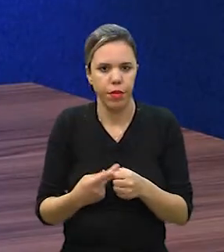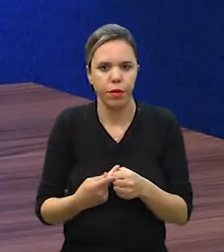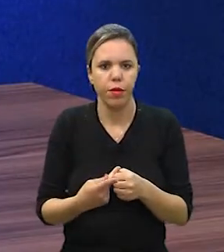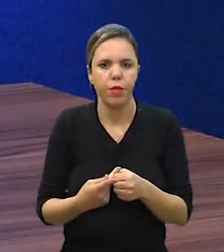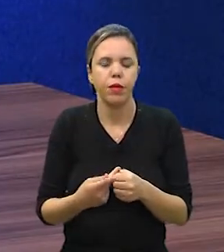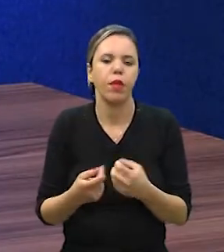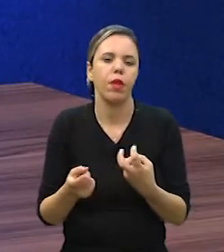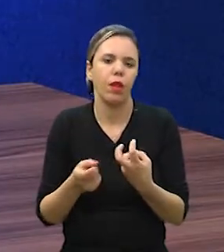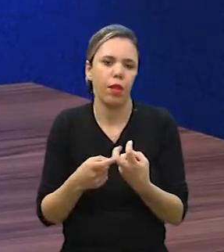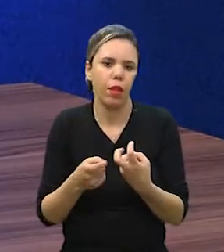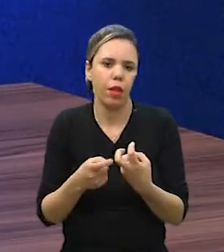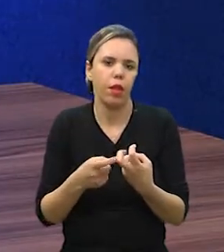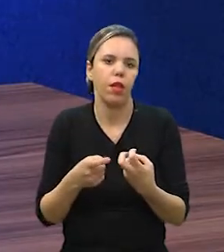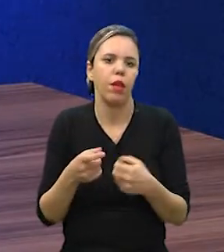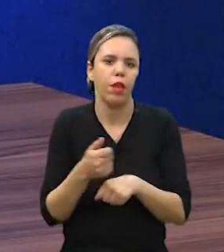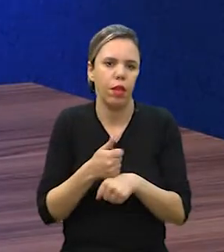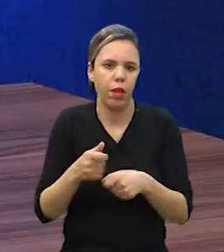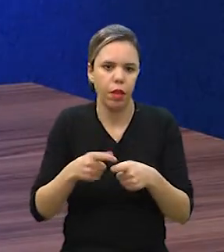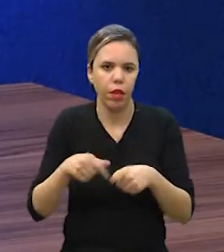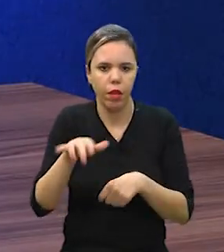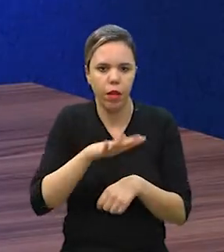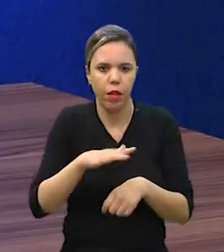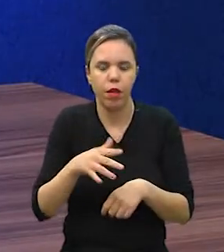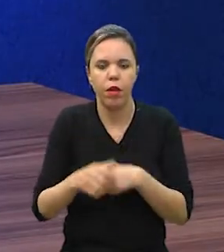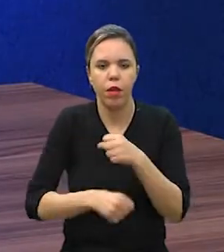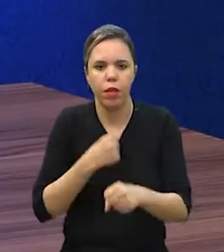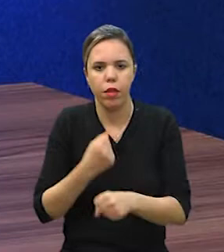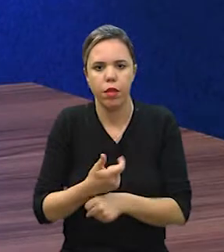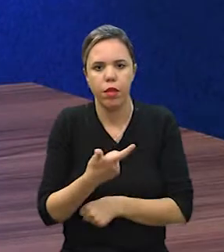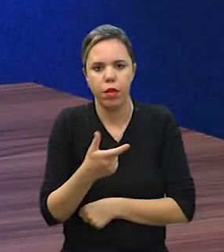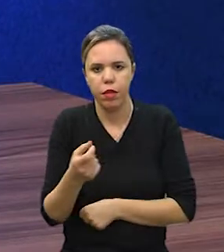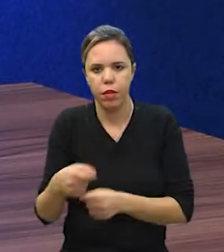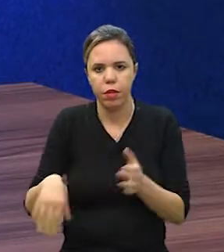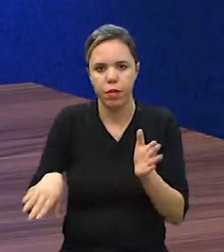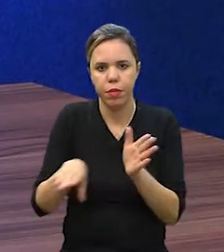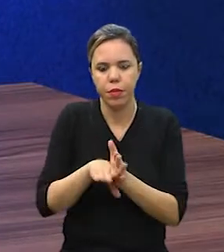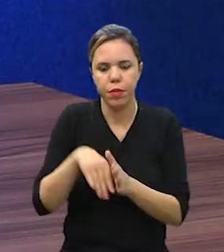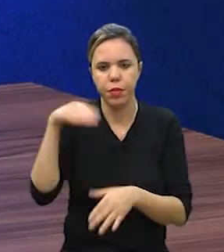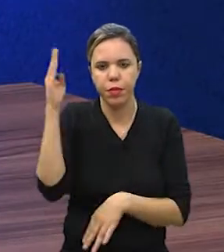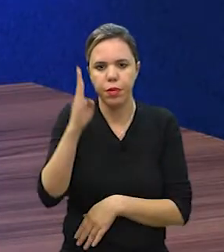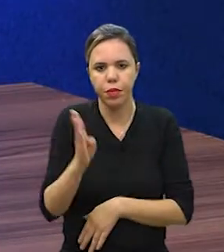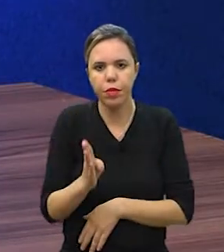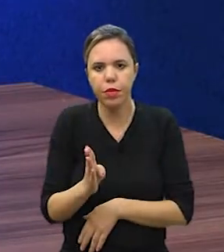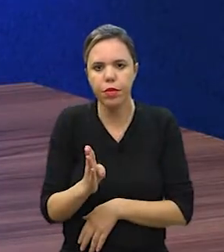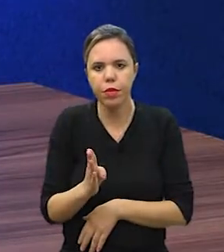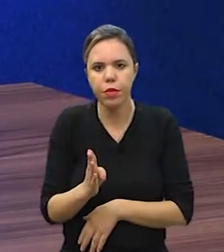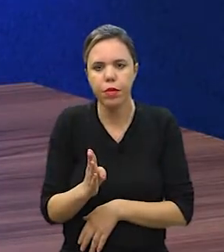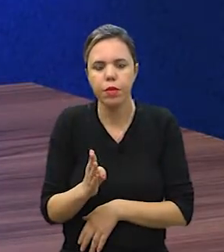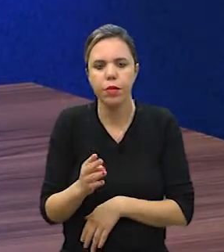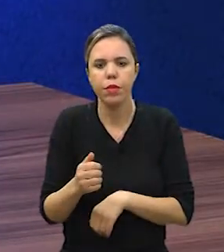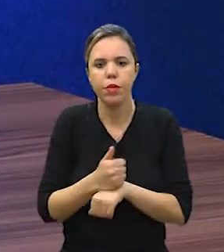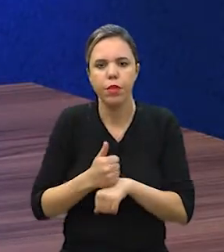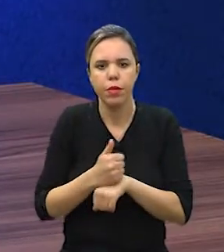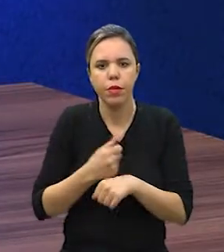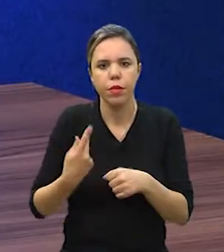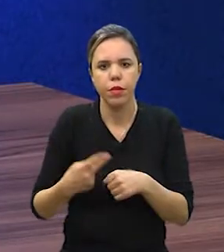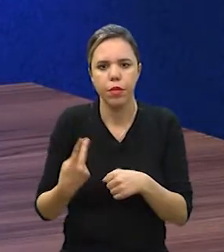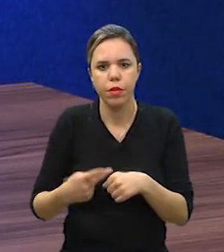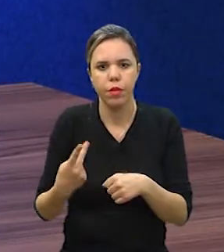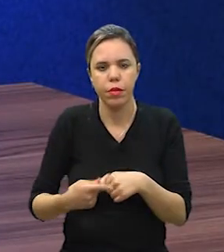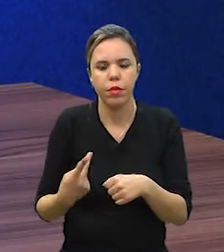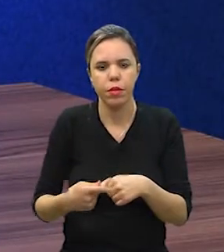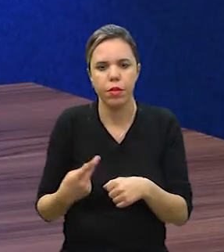veterinários. É neste cenário que em 2020 chega ao mercado brasileiro uma linha exclusiva de